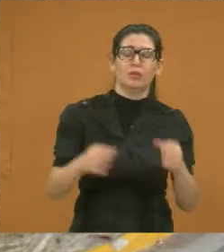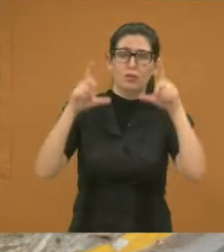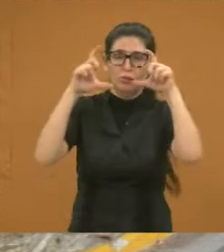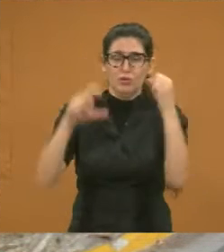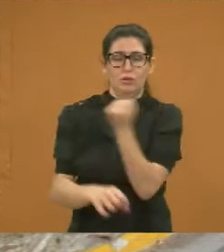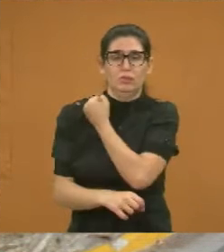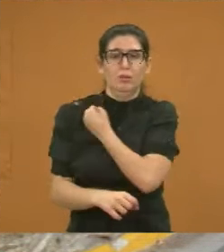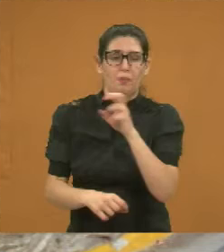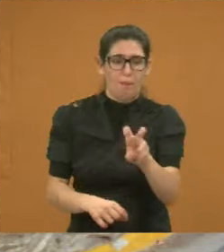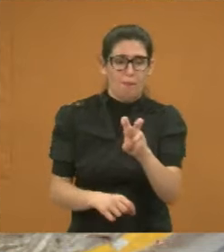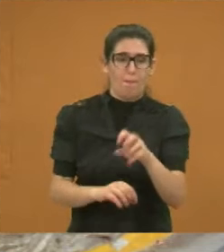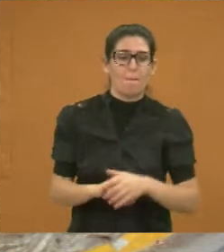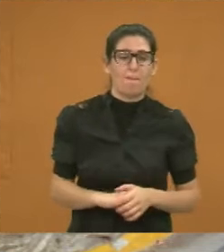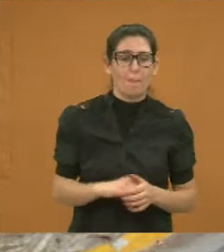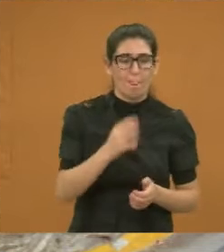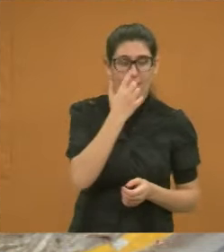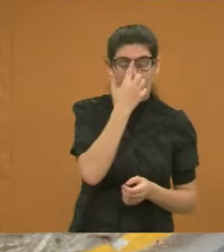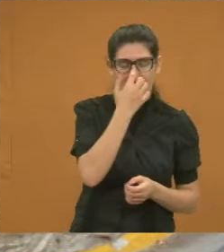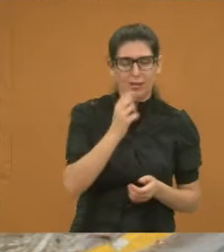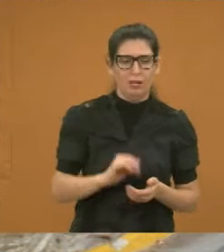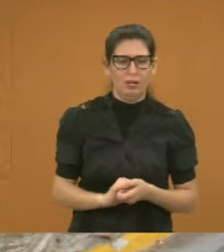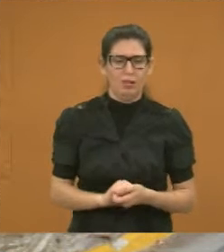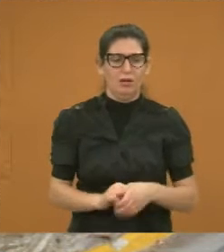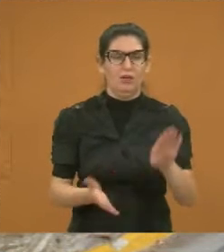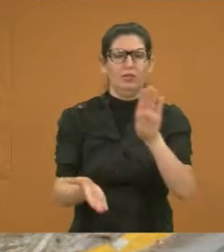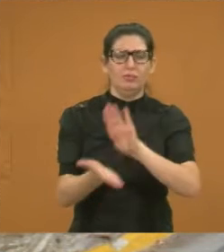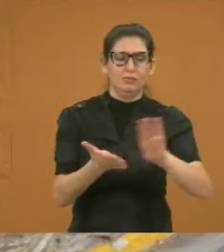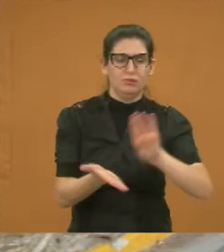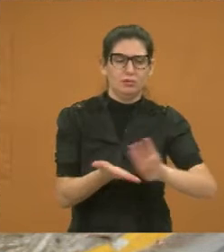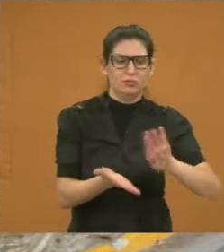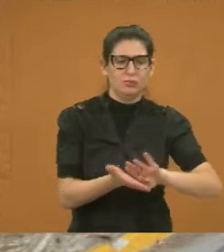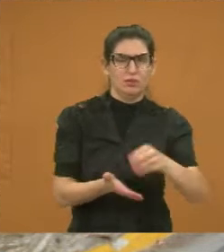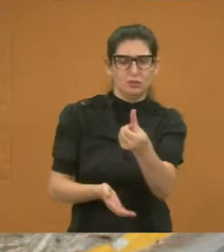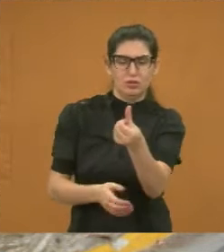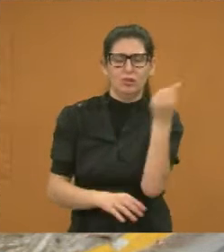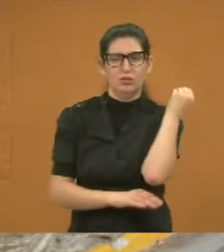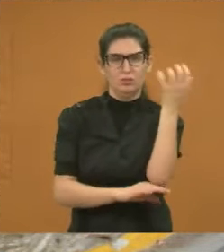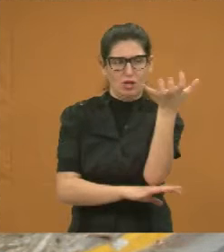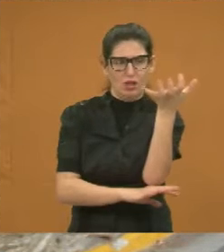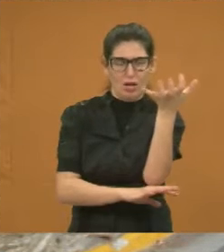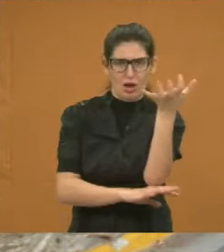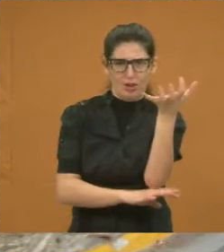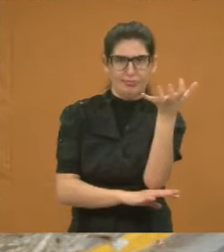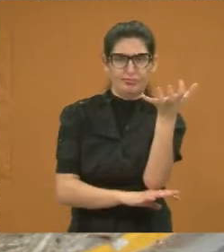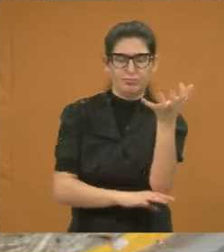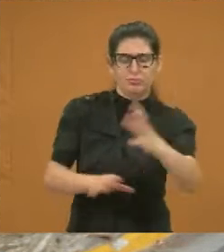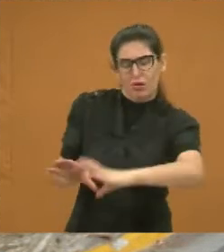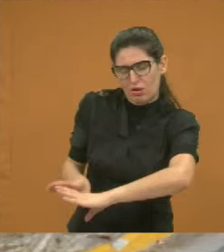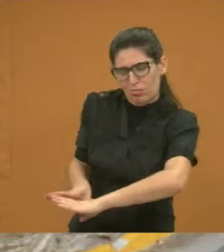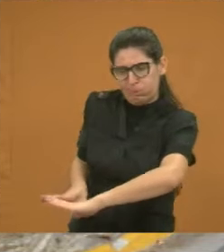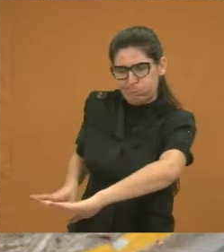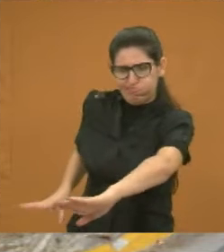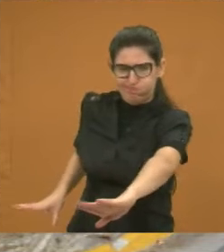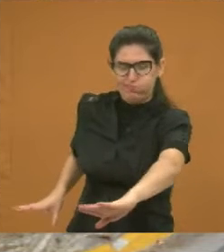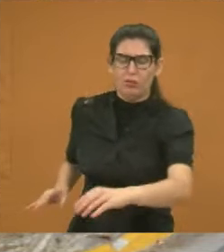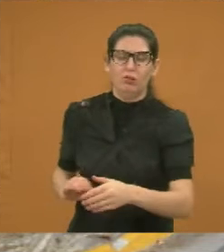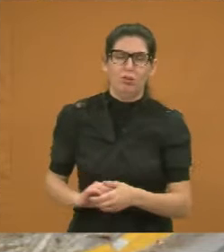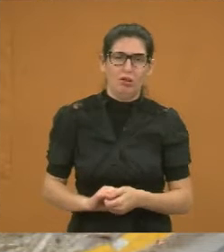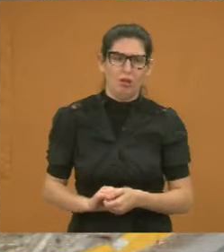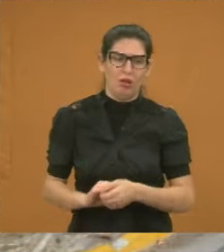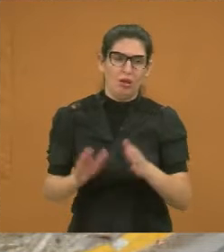Retirada de seis árvores que se encontra na calçada ao lado